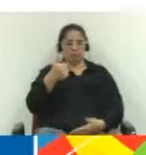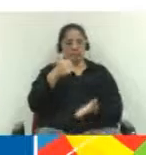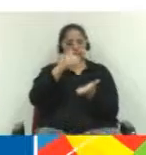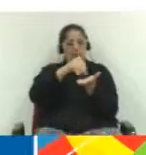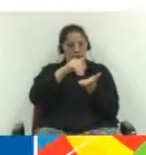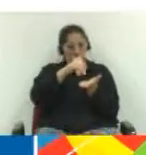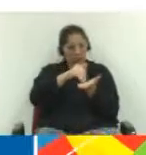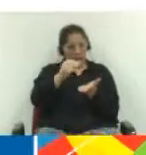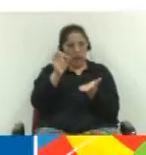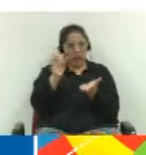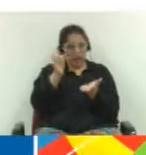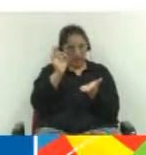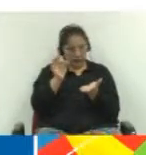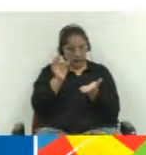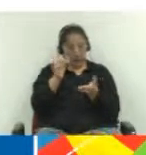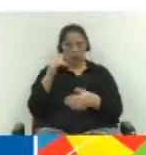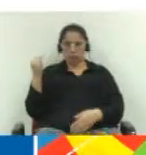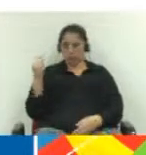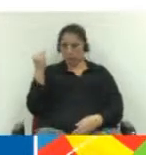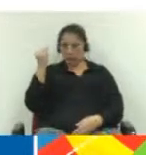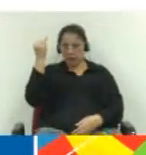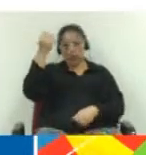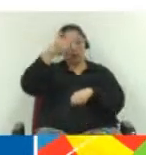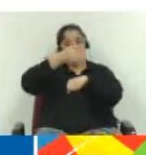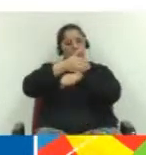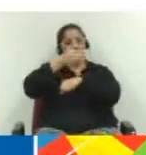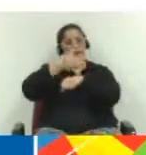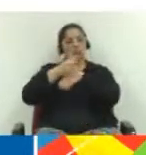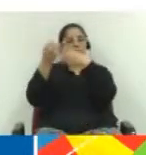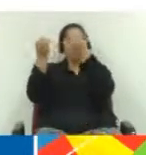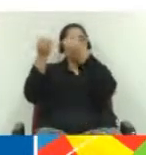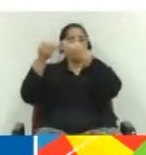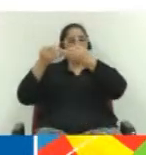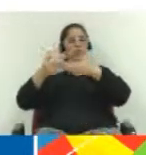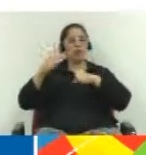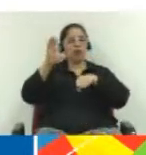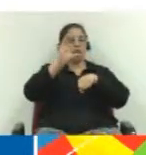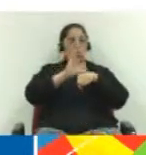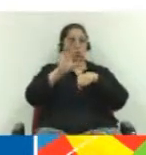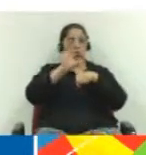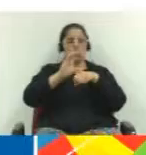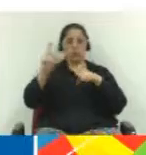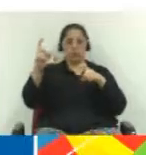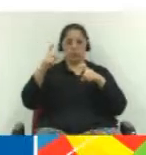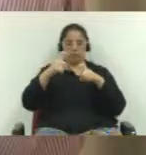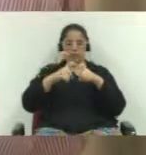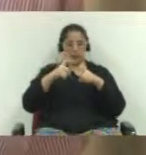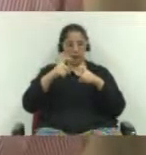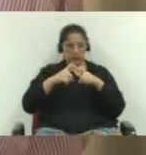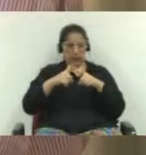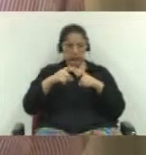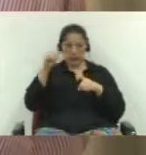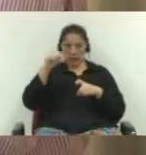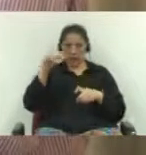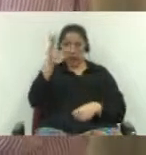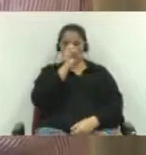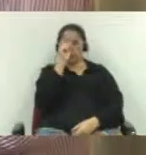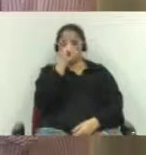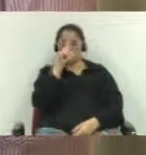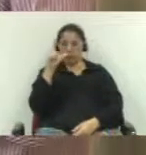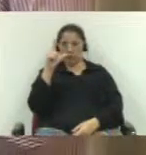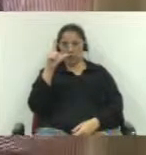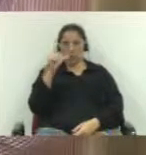Bom, eu fui convocado a vir aqui, assim mesmo, o secretário tem a obrigação de comparecer à Casa Legislativa,